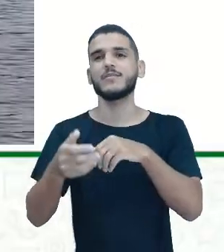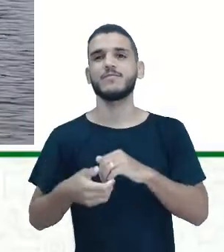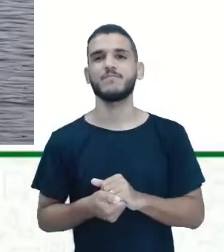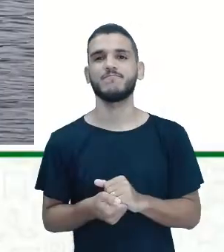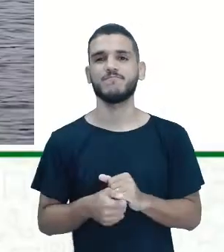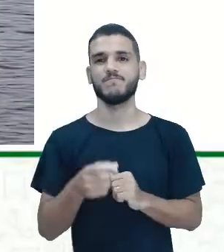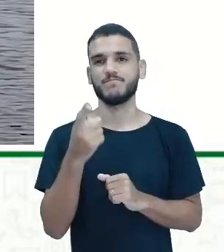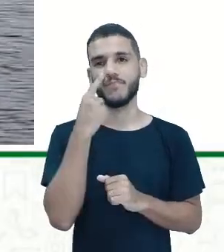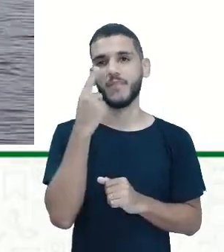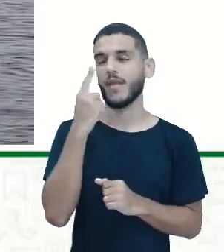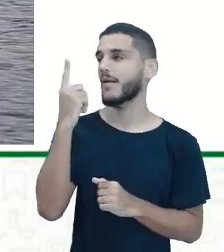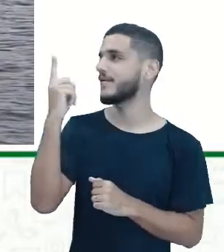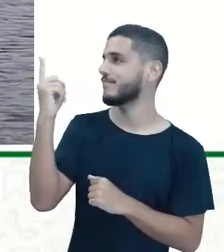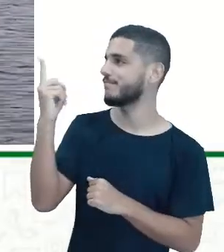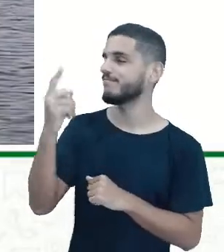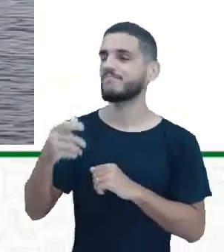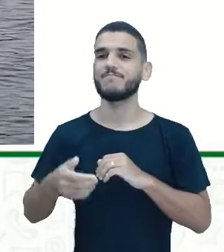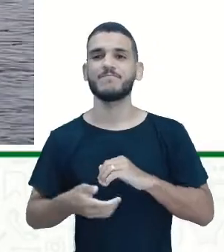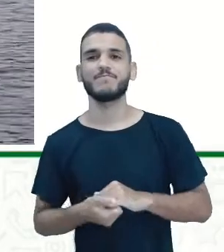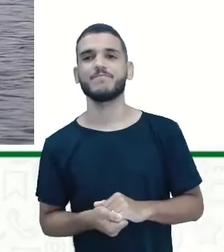Joga